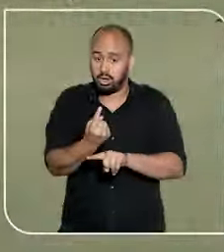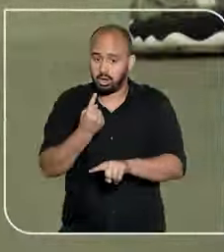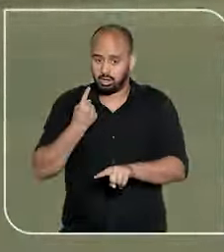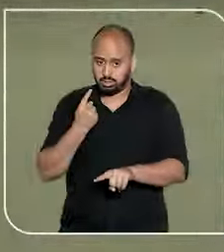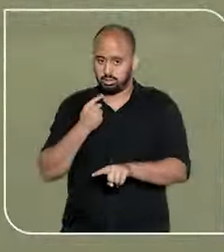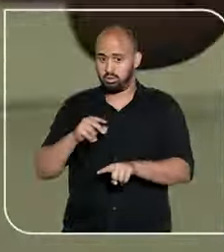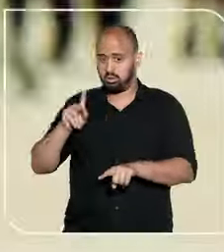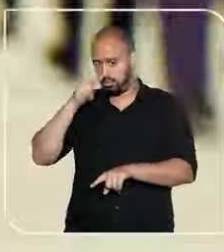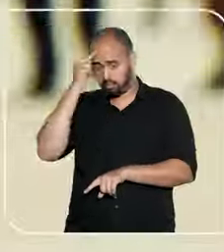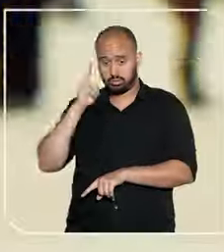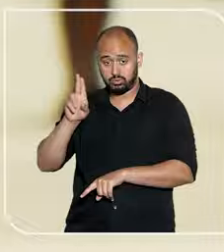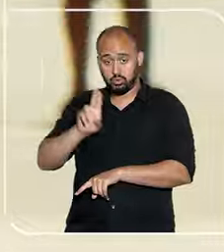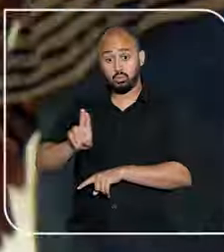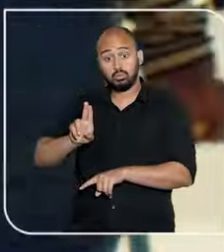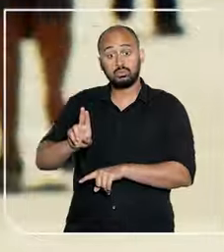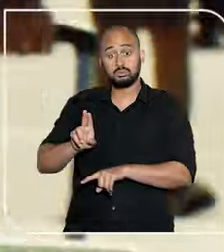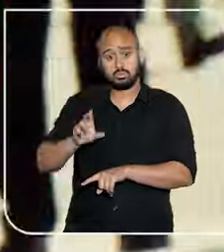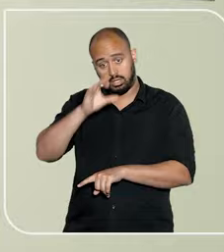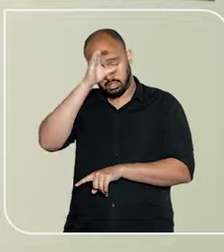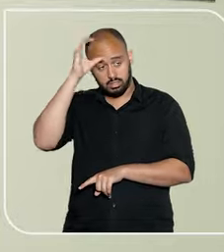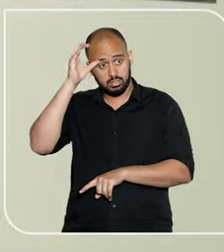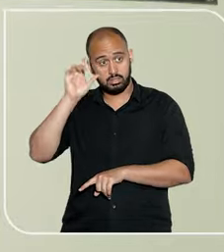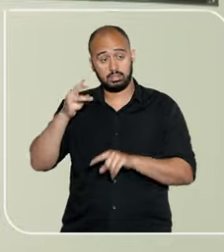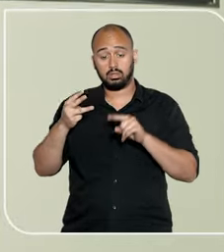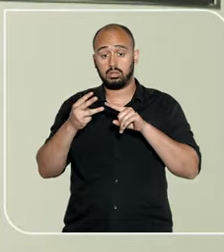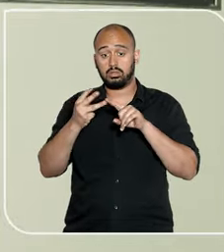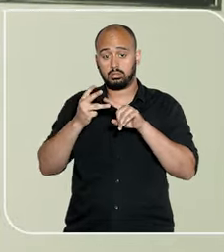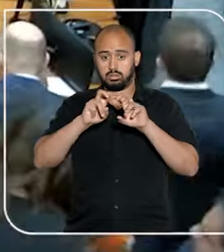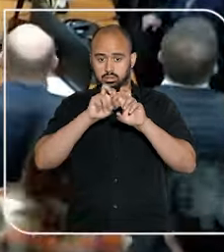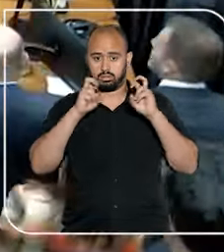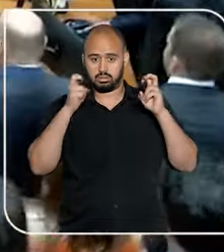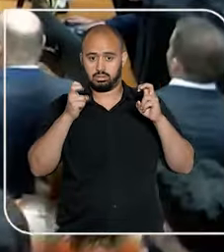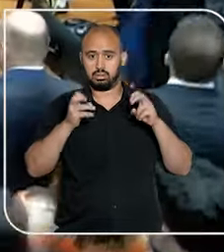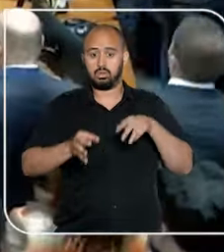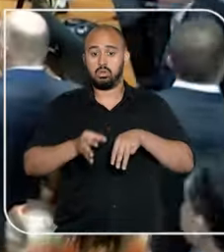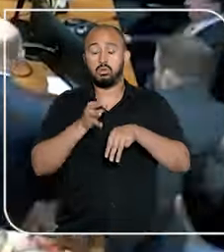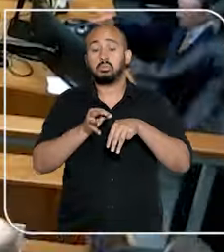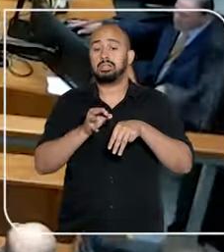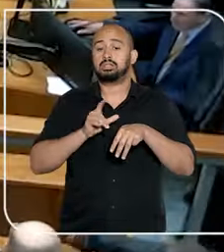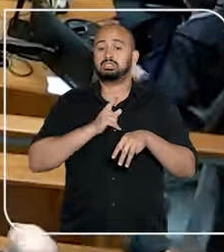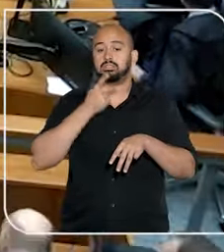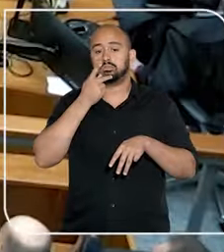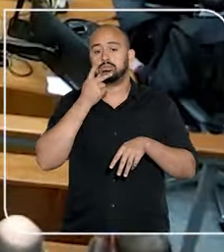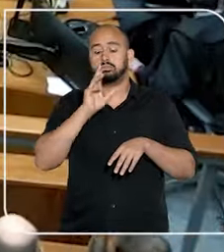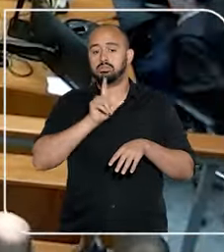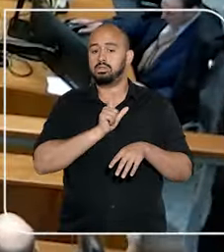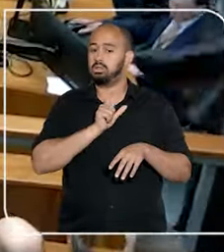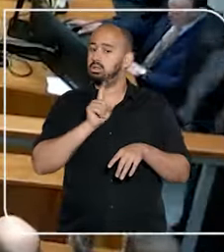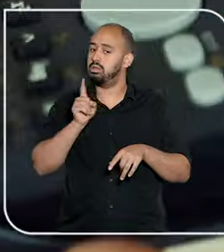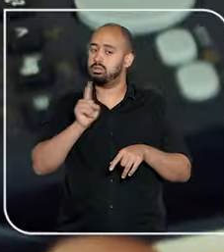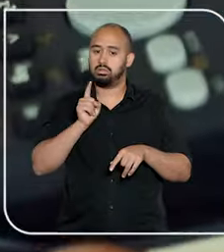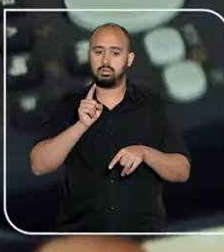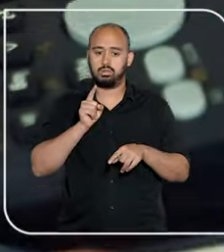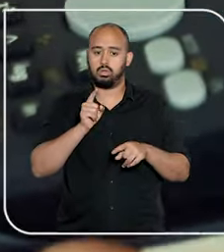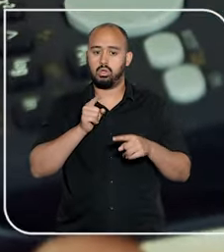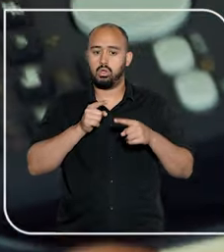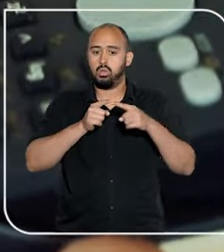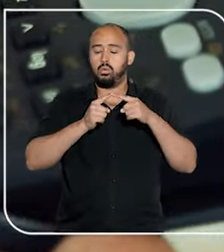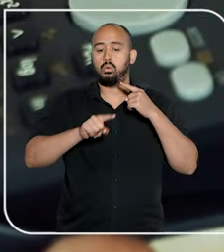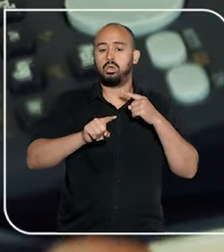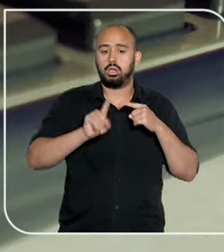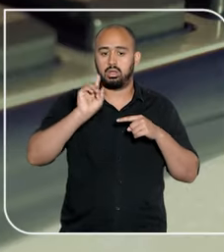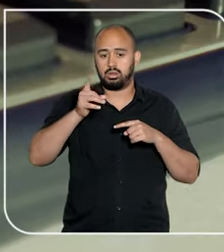prévia ao usuário é necessária. Na terceira turma, os ministros consideraram contraditório quando uma